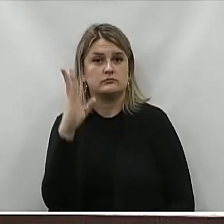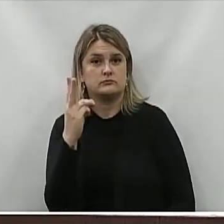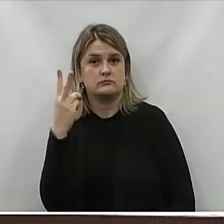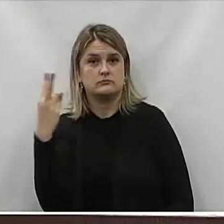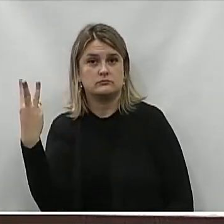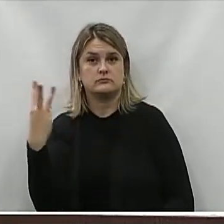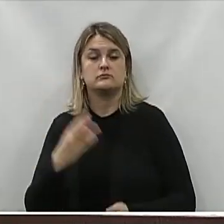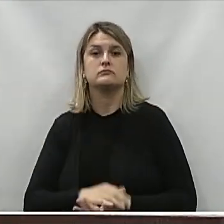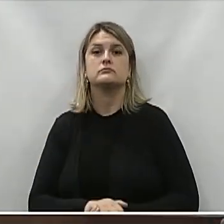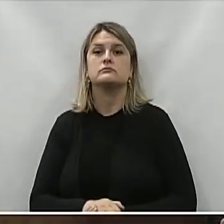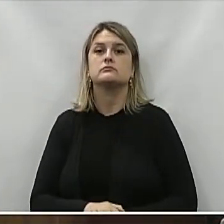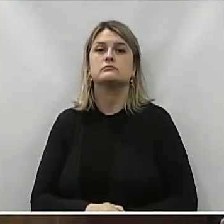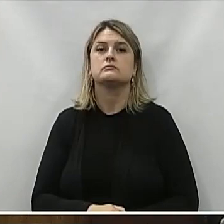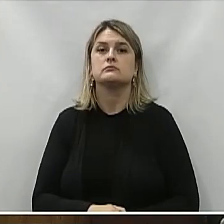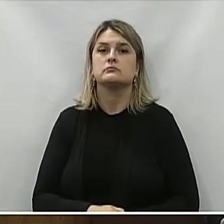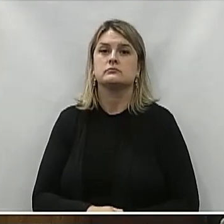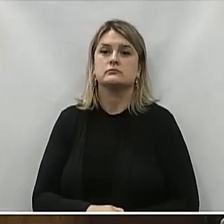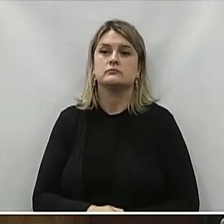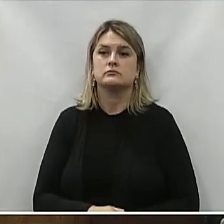12 De